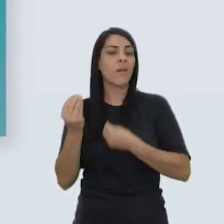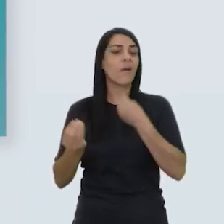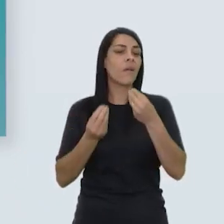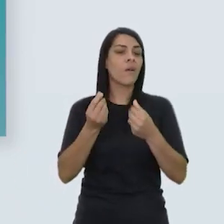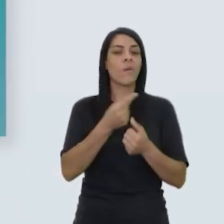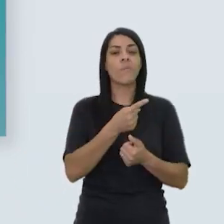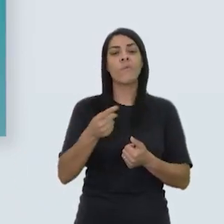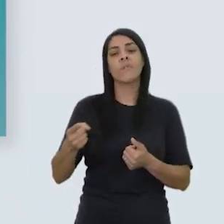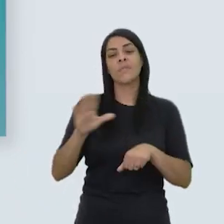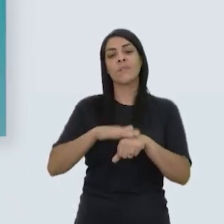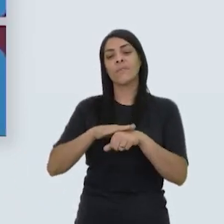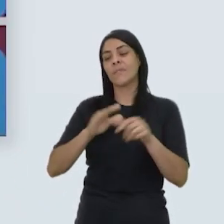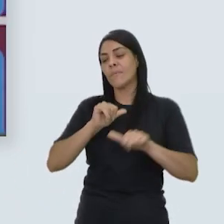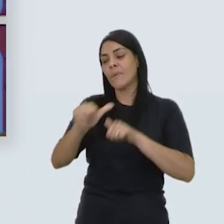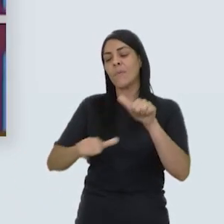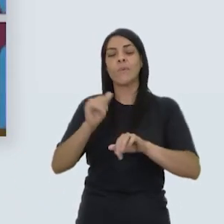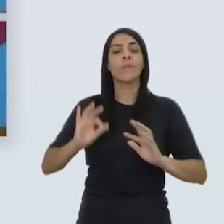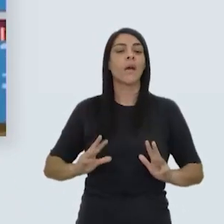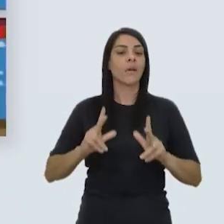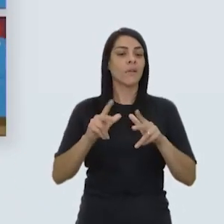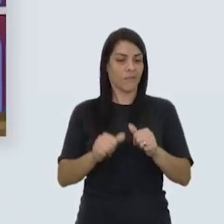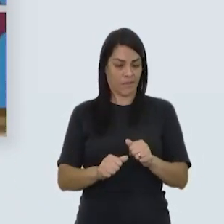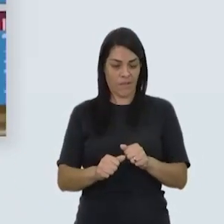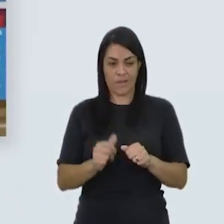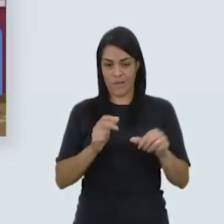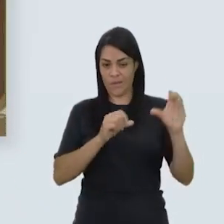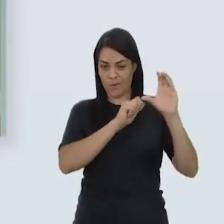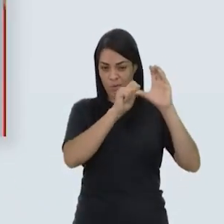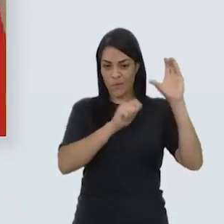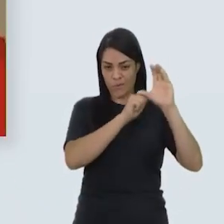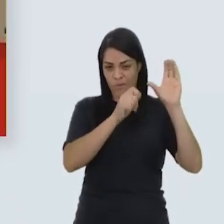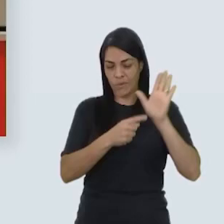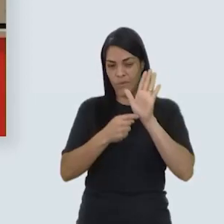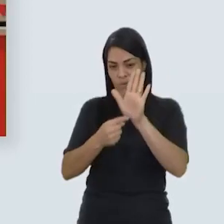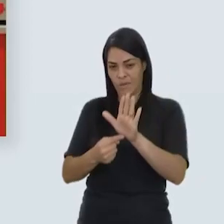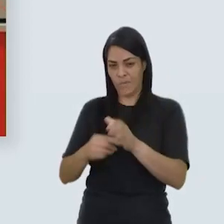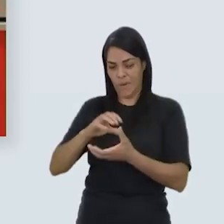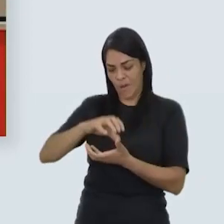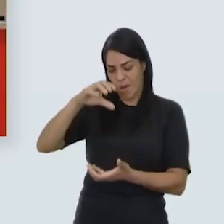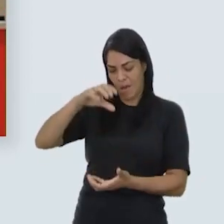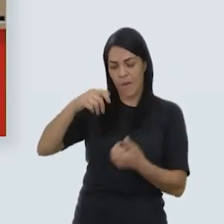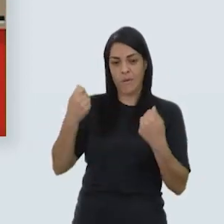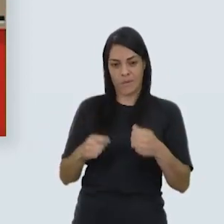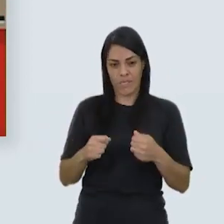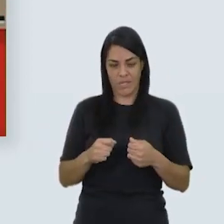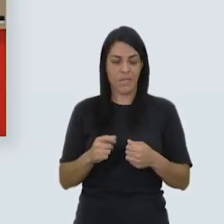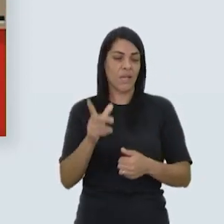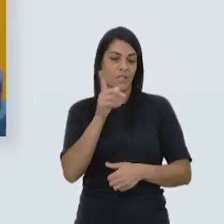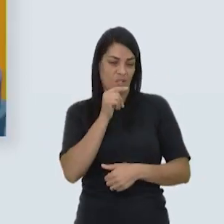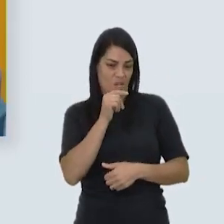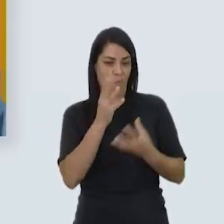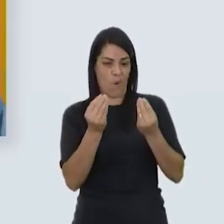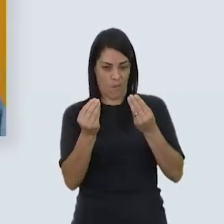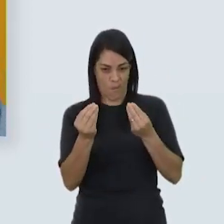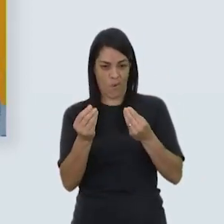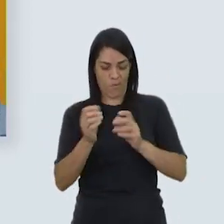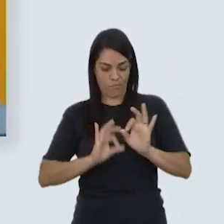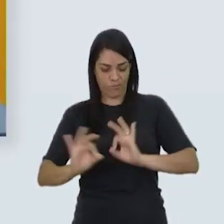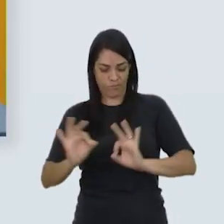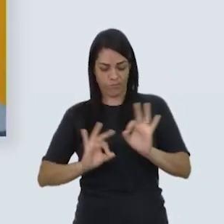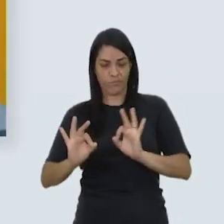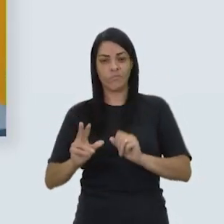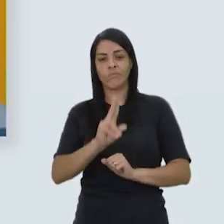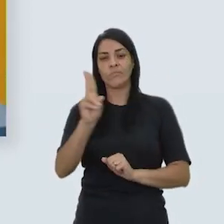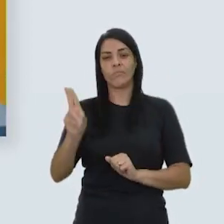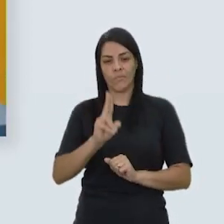papel para mudar tudo isso? Em vez de comprar água em garrafa de plástico, que precisa de muita água para ser fabricada, Que tal reutilizar